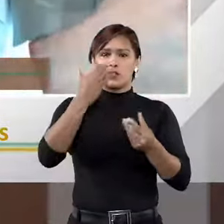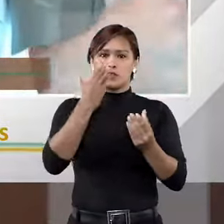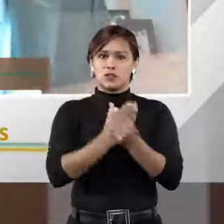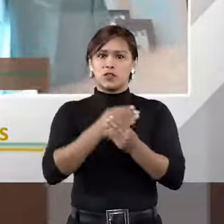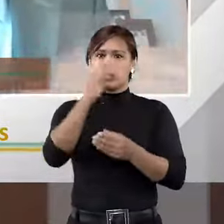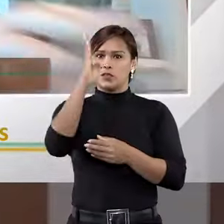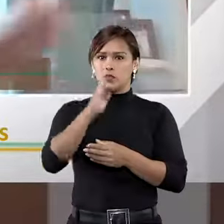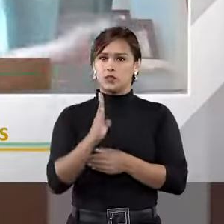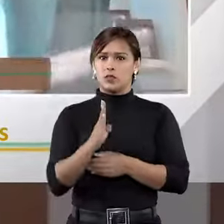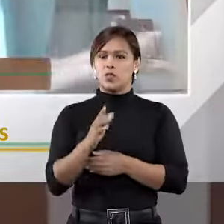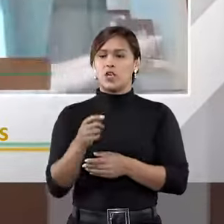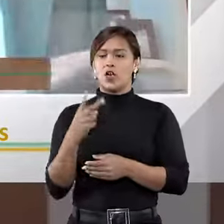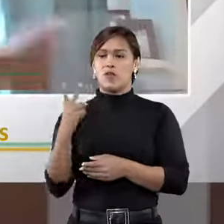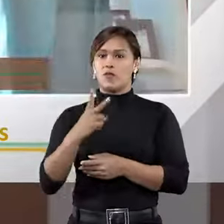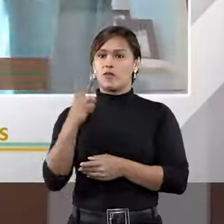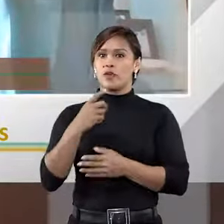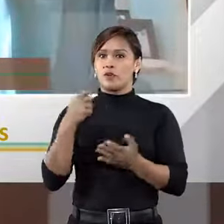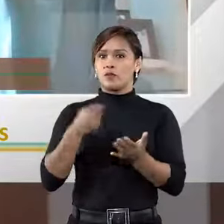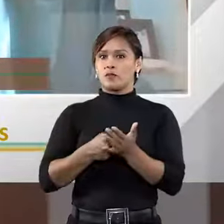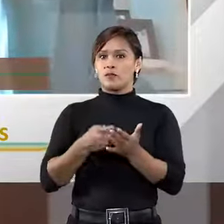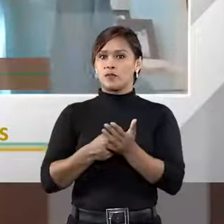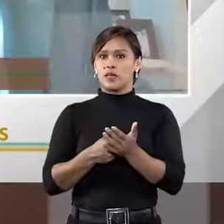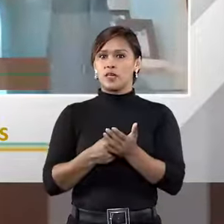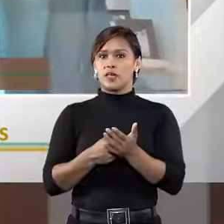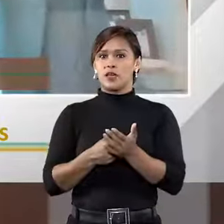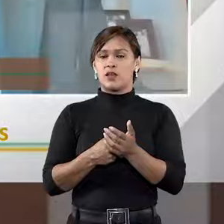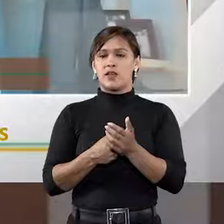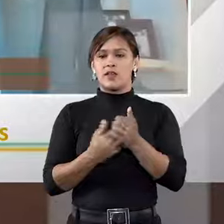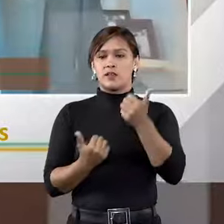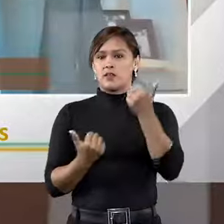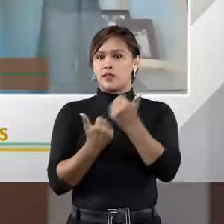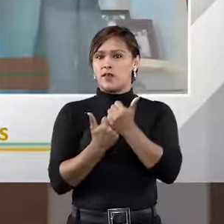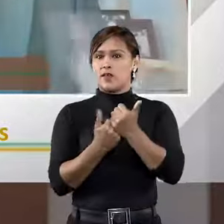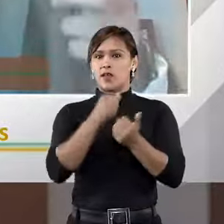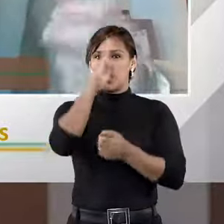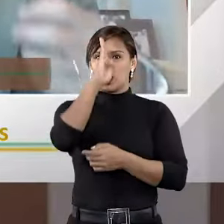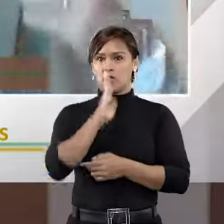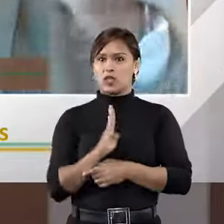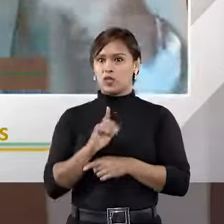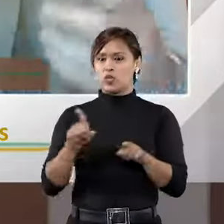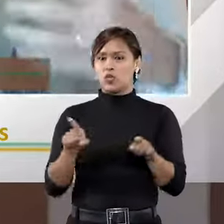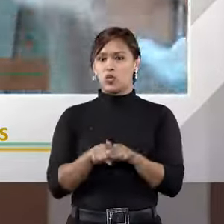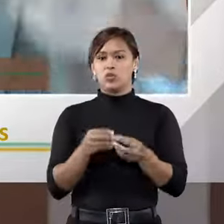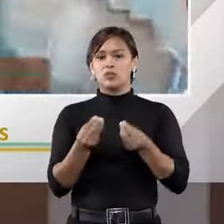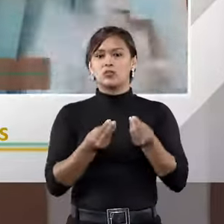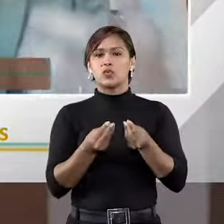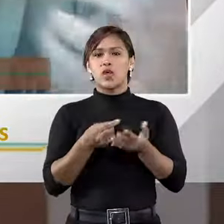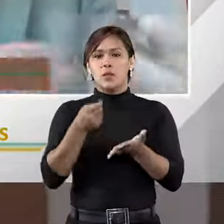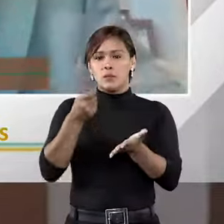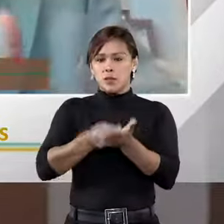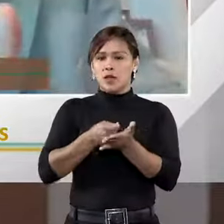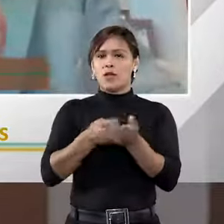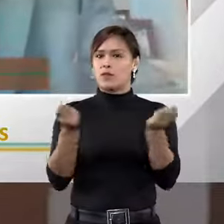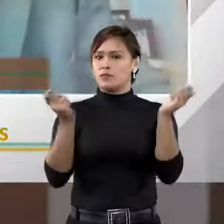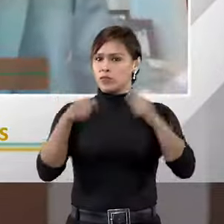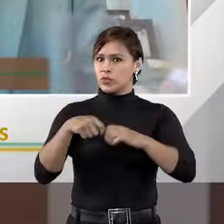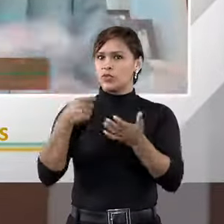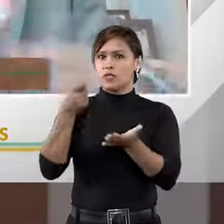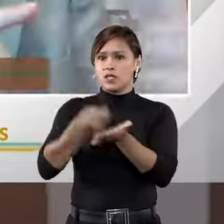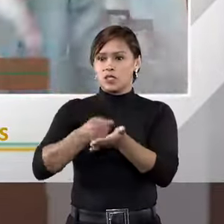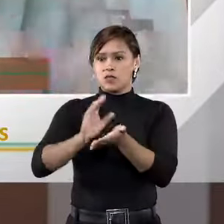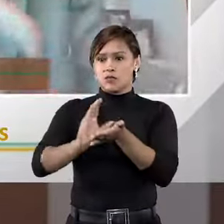no Brasil o que ele custa. Não me refiro nem a benefício da assistência jurídica gratuita. Eu me refiro a quanto custa para alguém que tem condições de pagar.